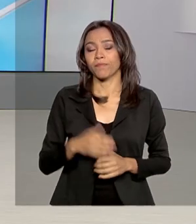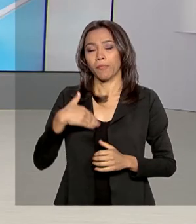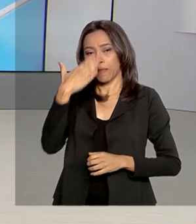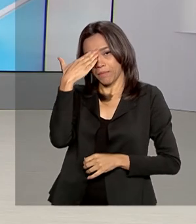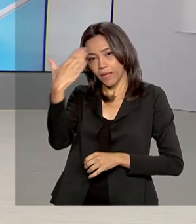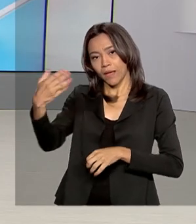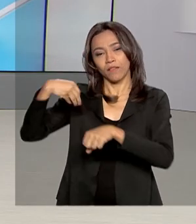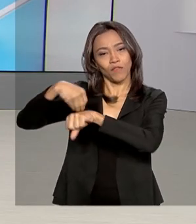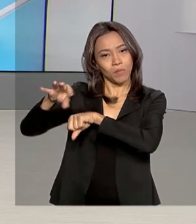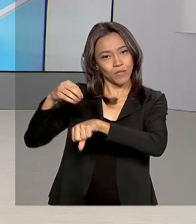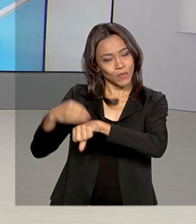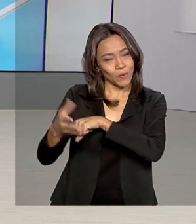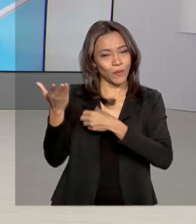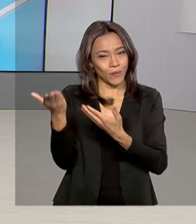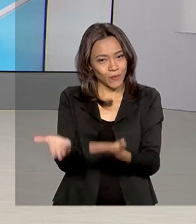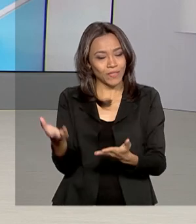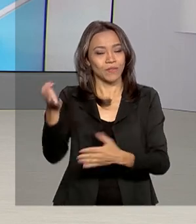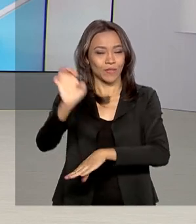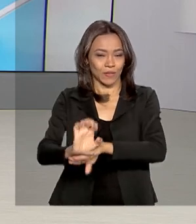informações ao vivo para a gente, direto do Rio de Janeiro.